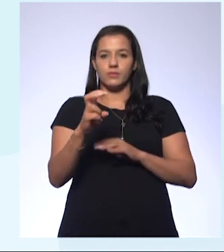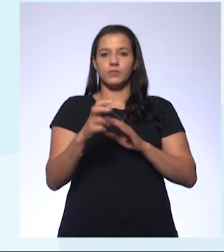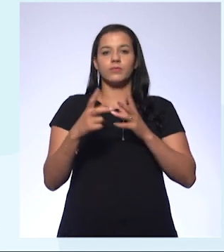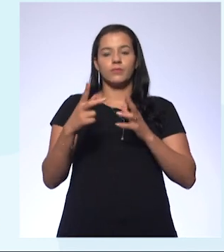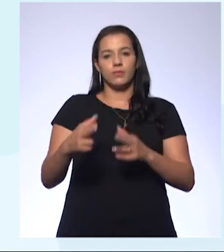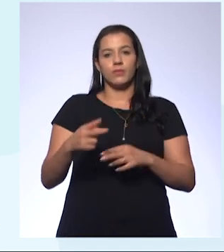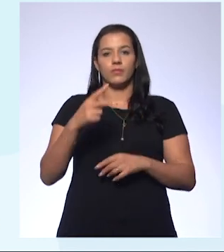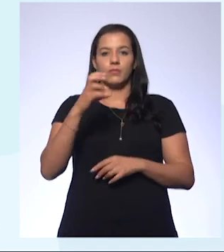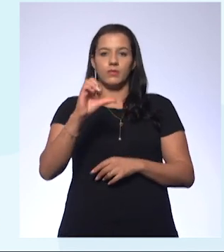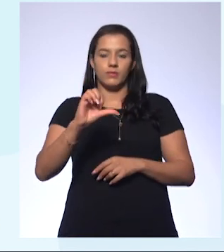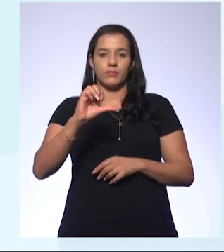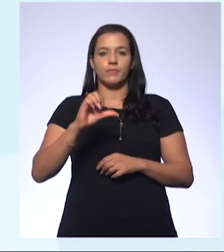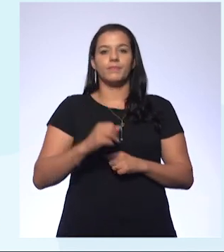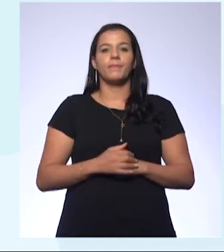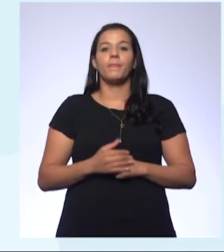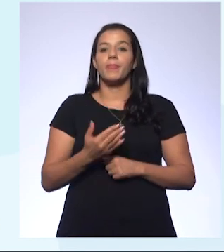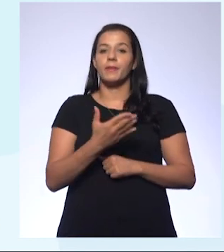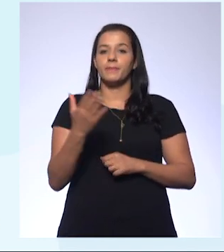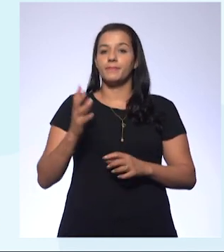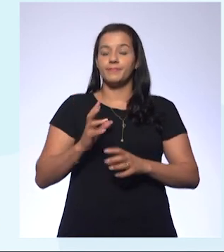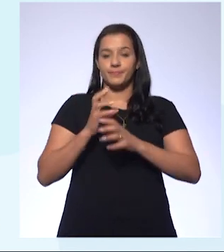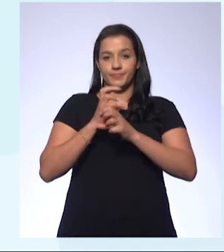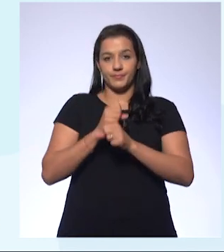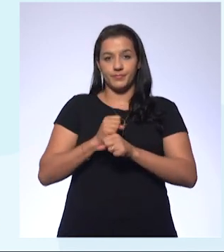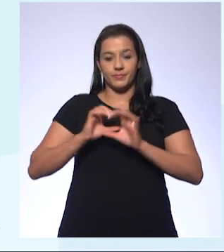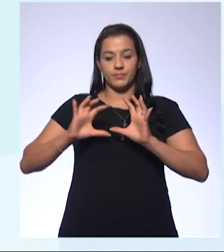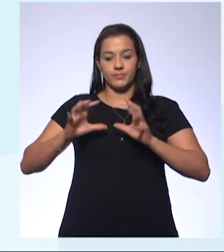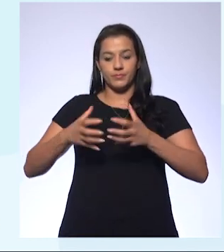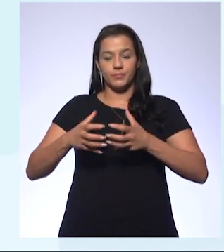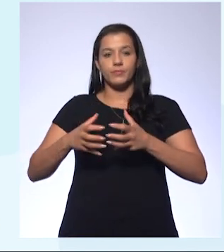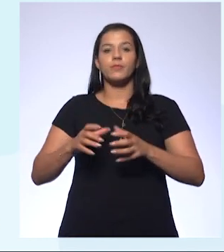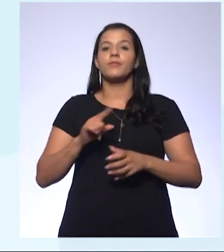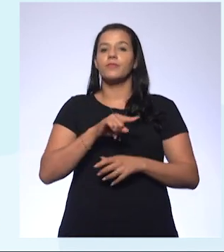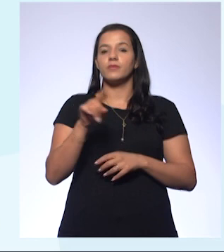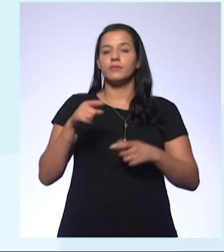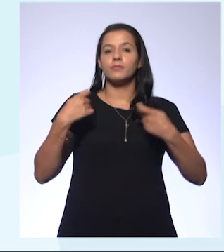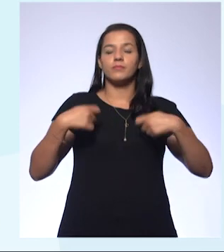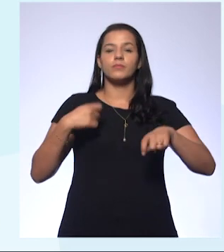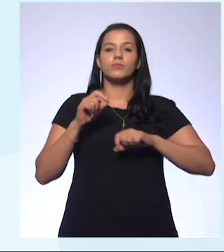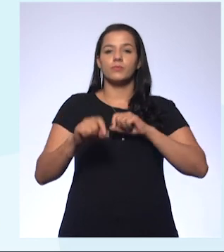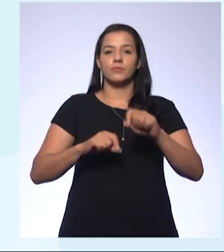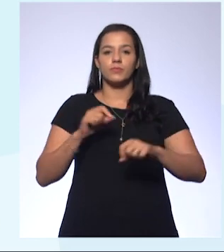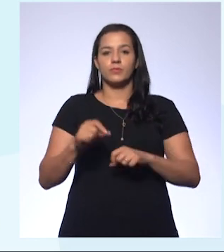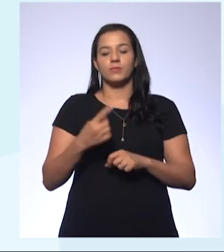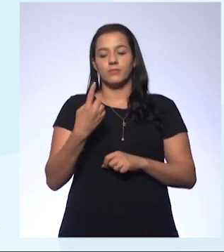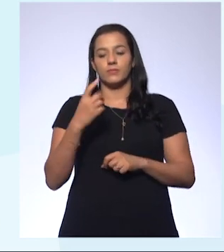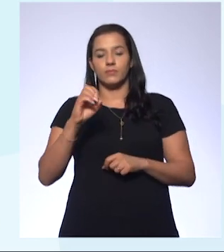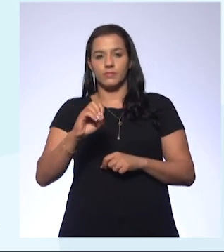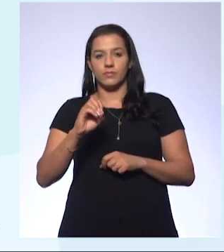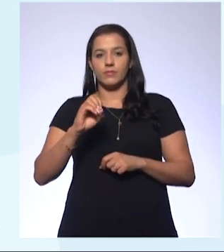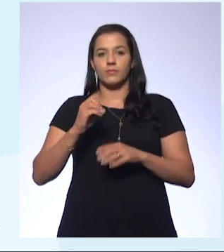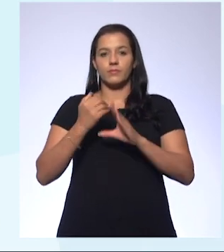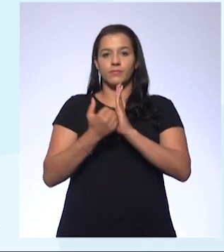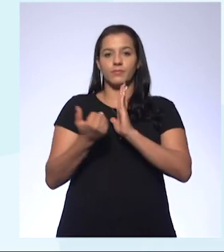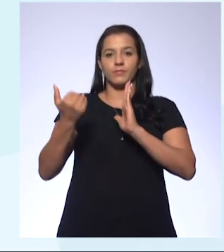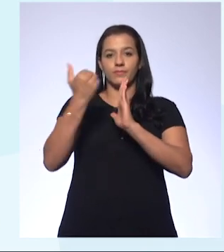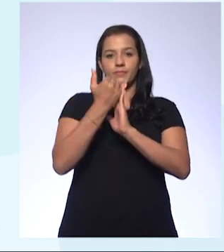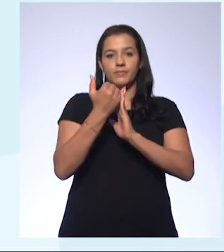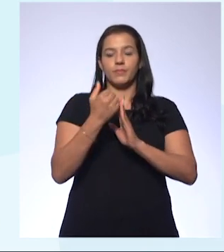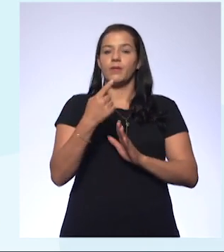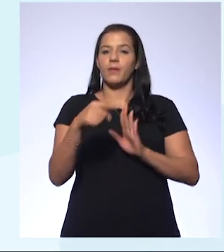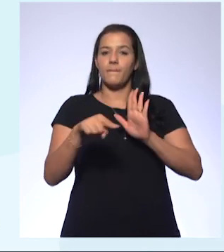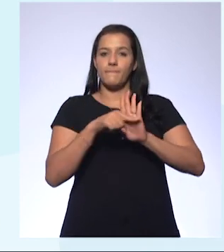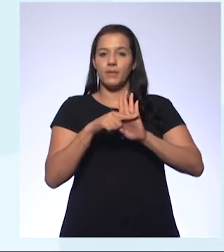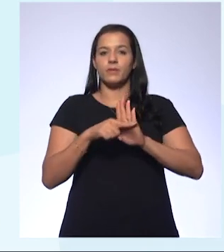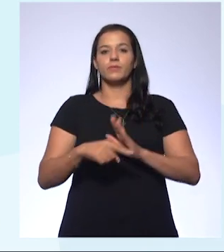Então, para eu fazer o cálculo da concentração, eu sei que vai ser o quê? 10 elevado a menos